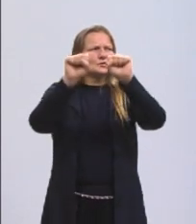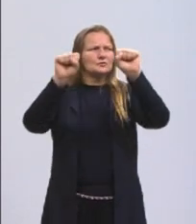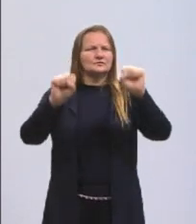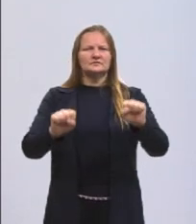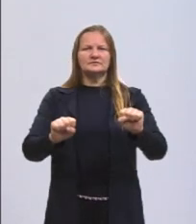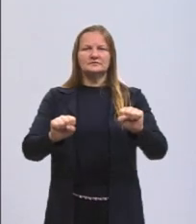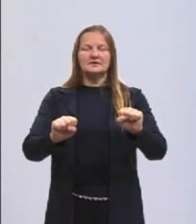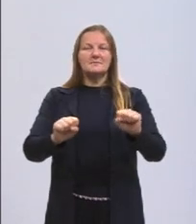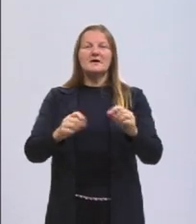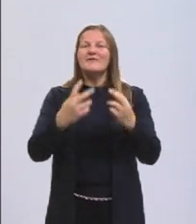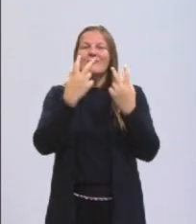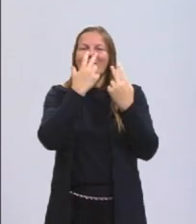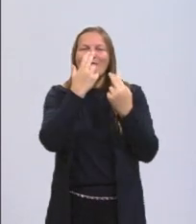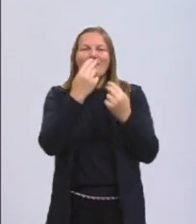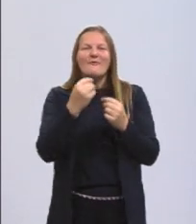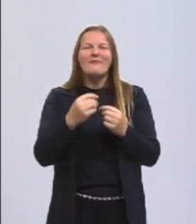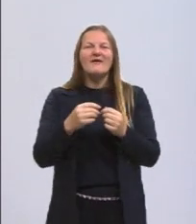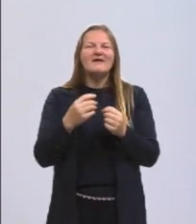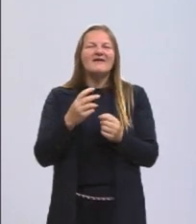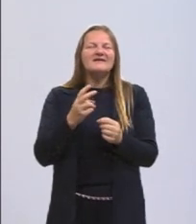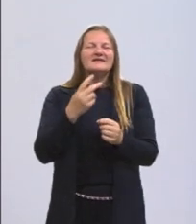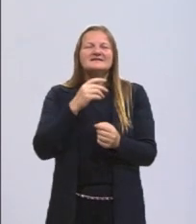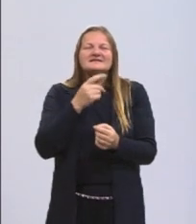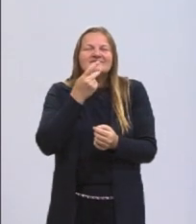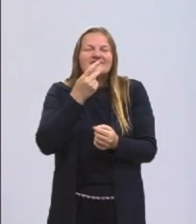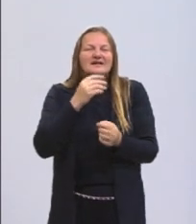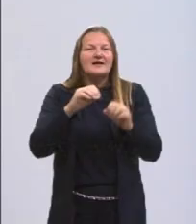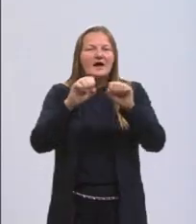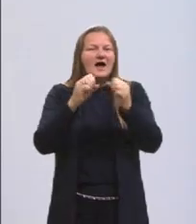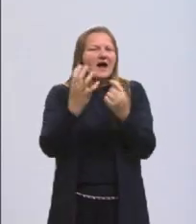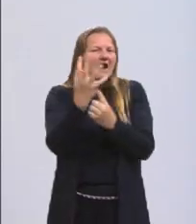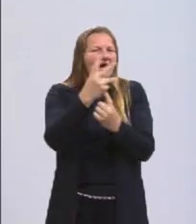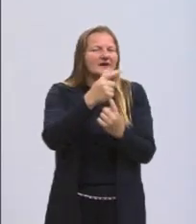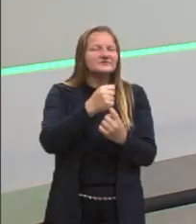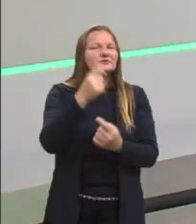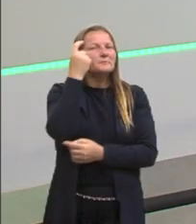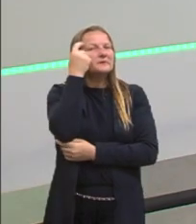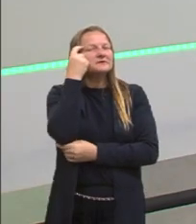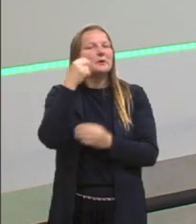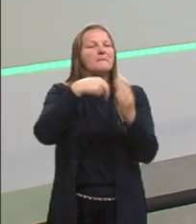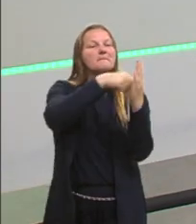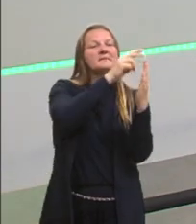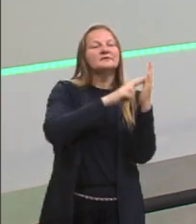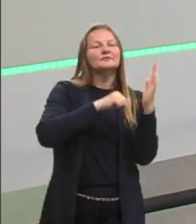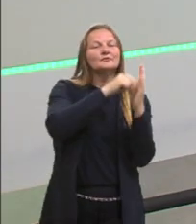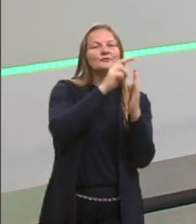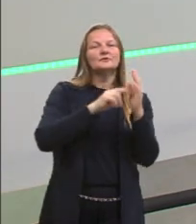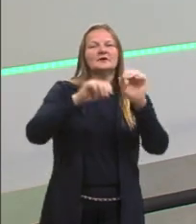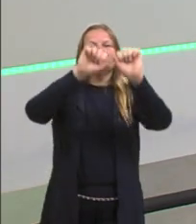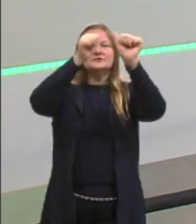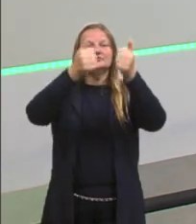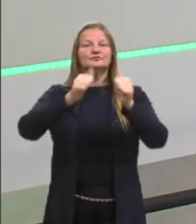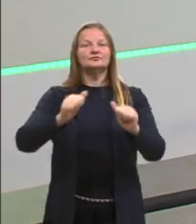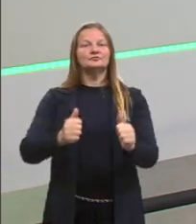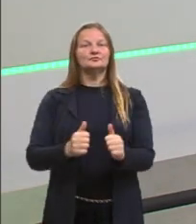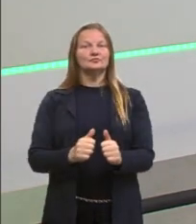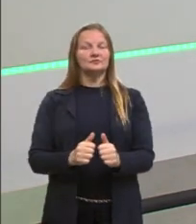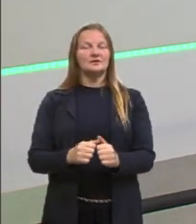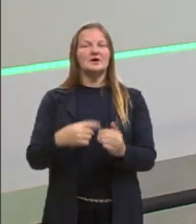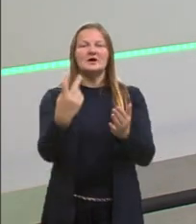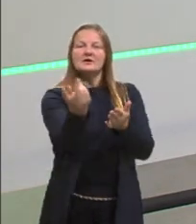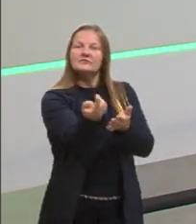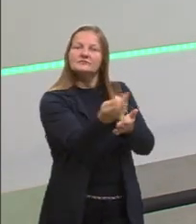comum da arte. Quer dizer, sempre que a gente fala em arte, nós pensamos na pintura, na escultura, no